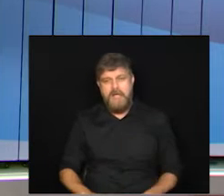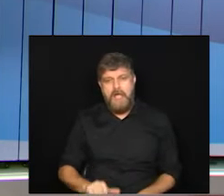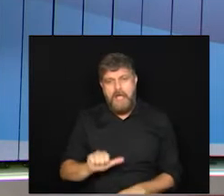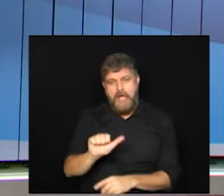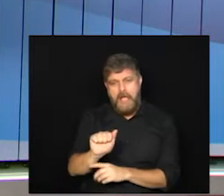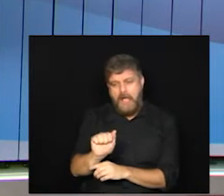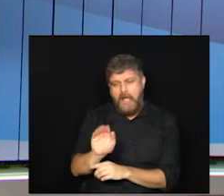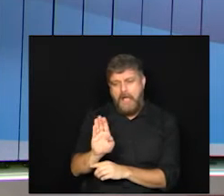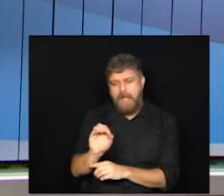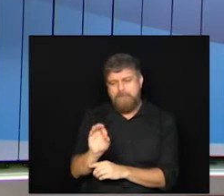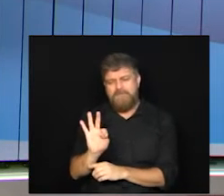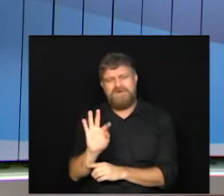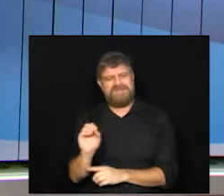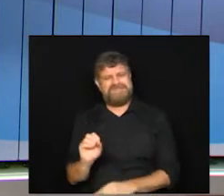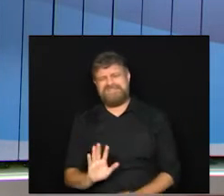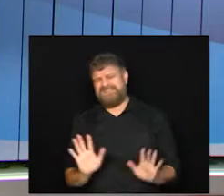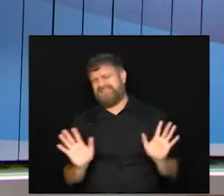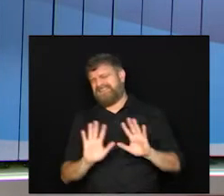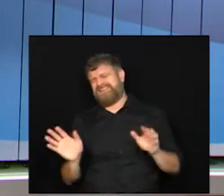Não